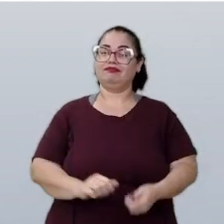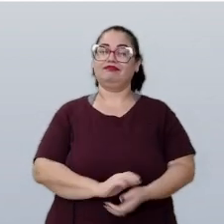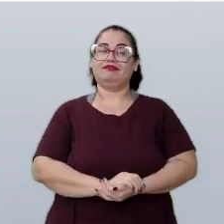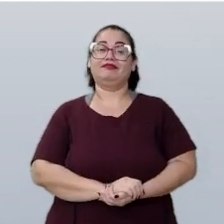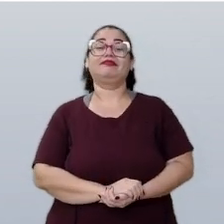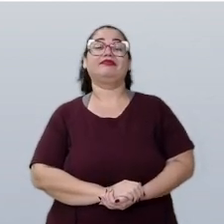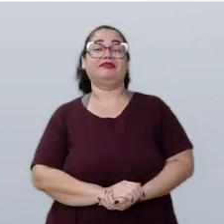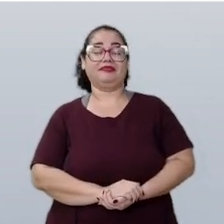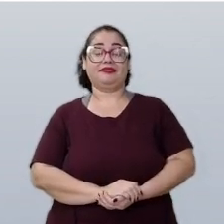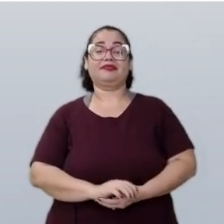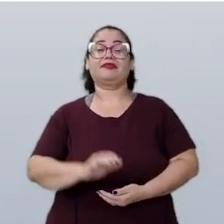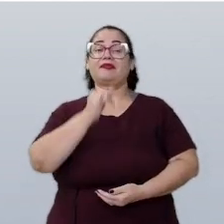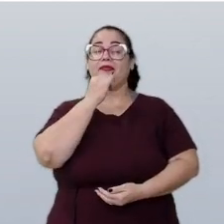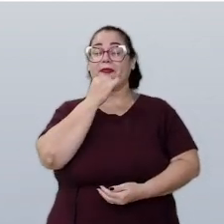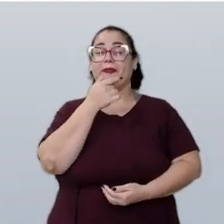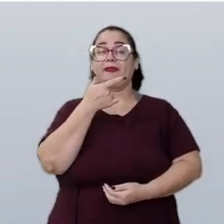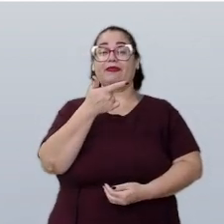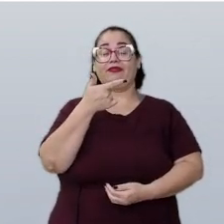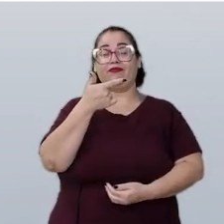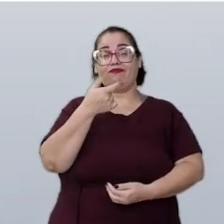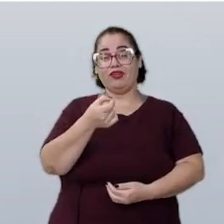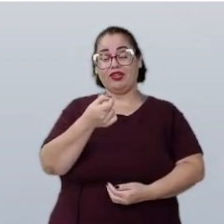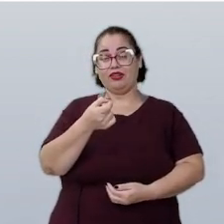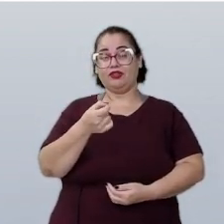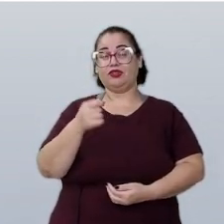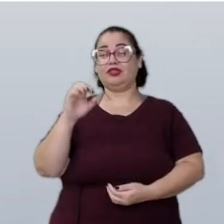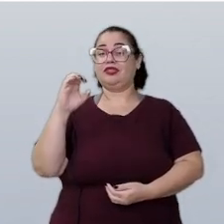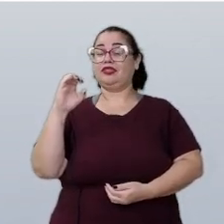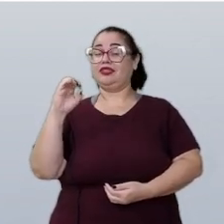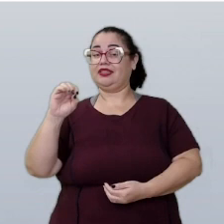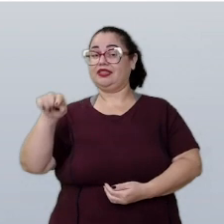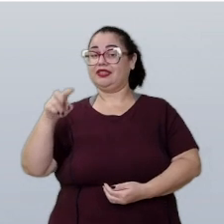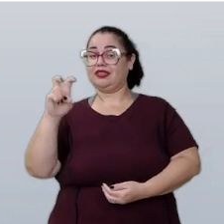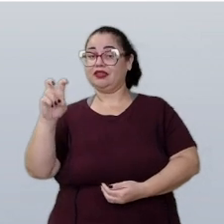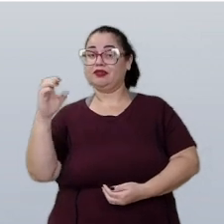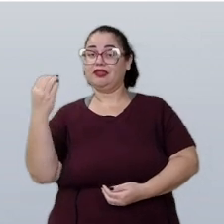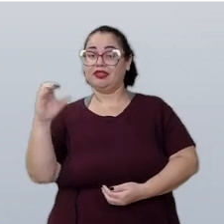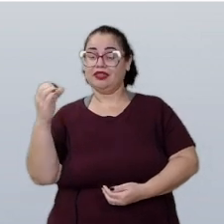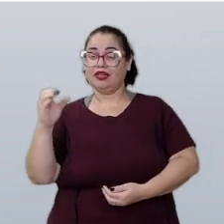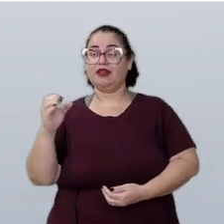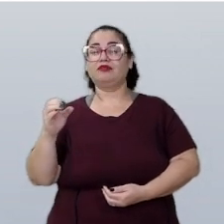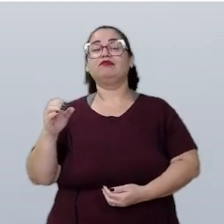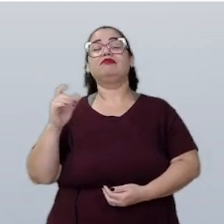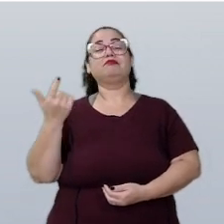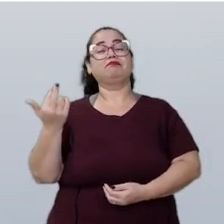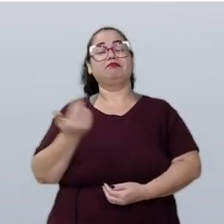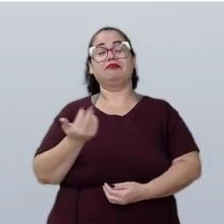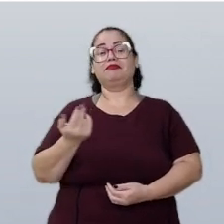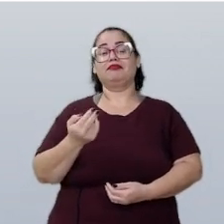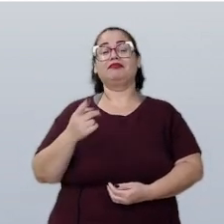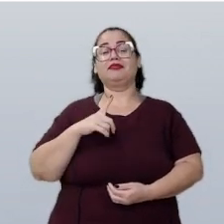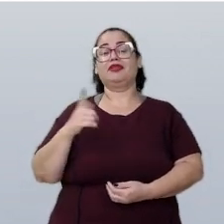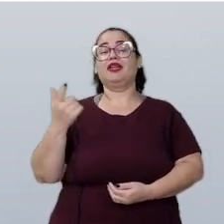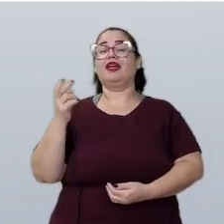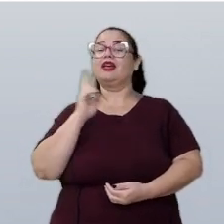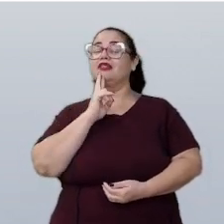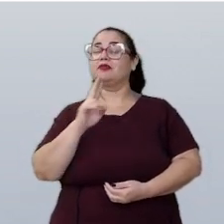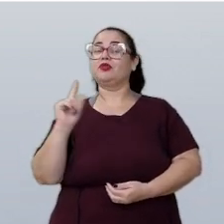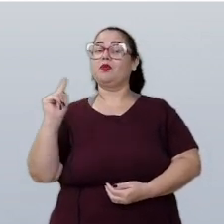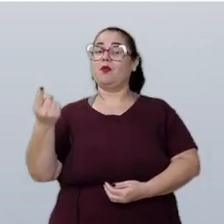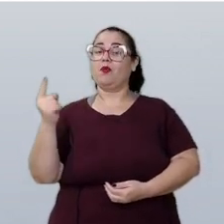dizer que vinte moedas de cinco centavos é o mesmo que um real.